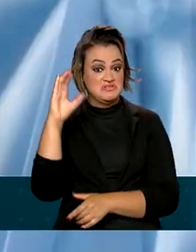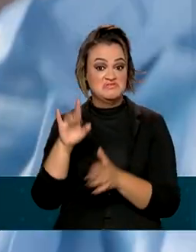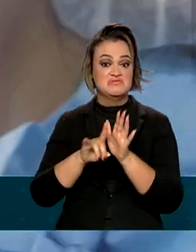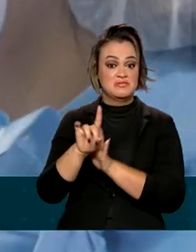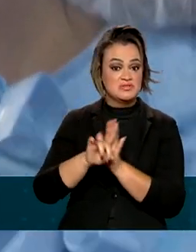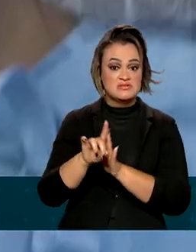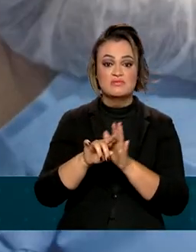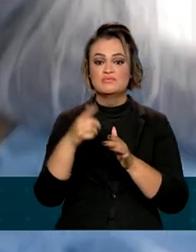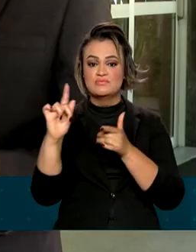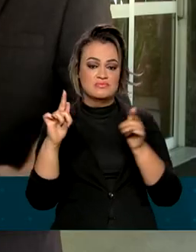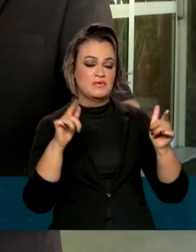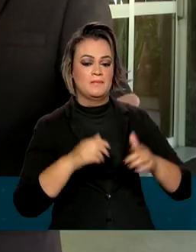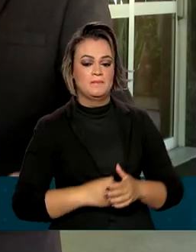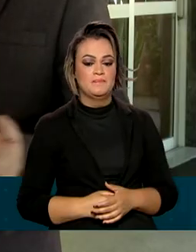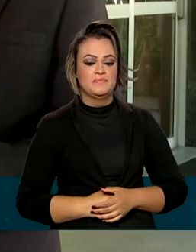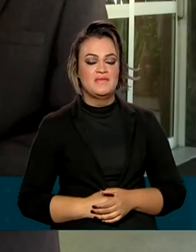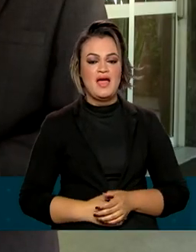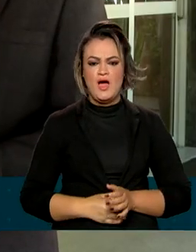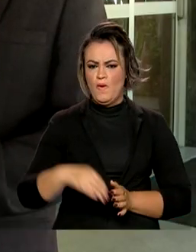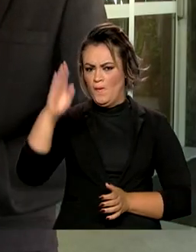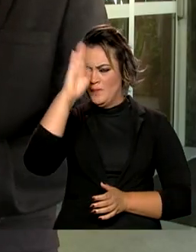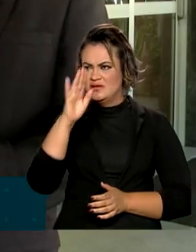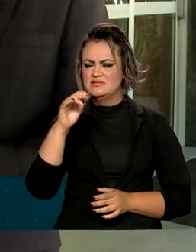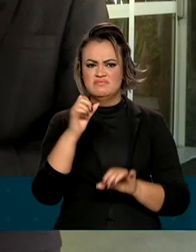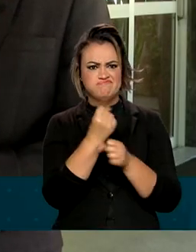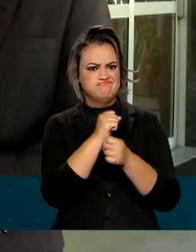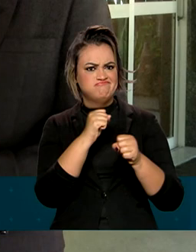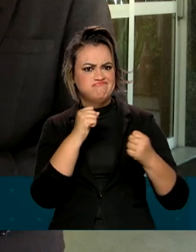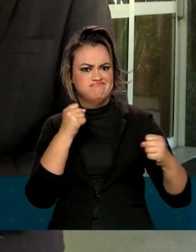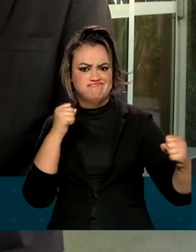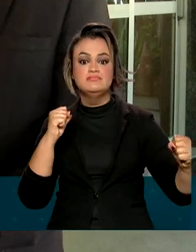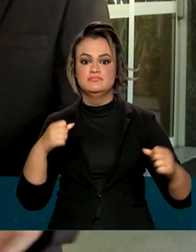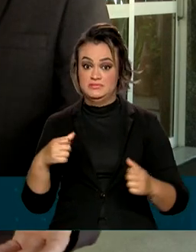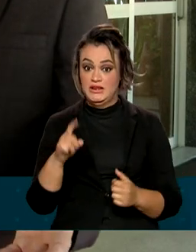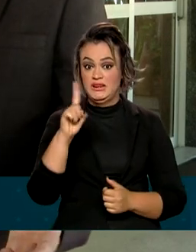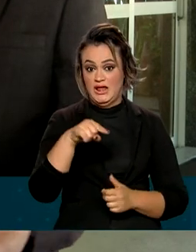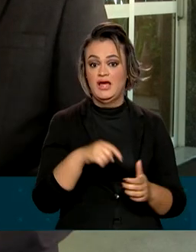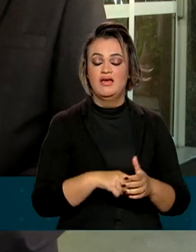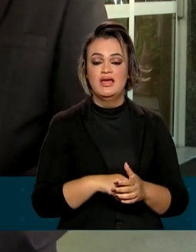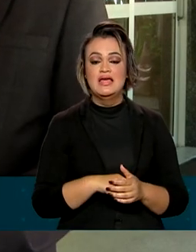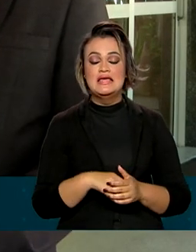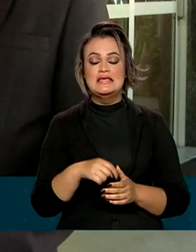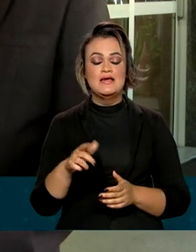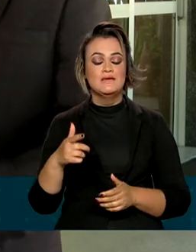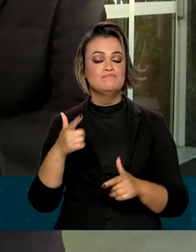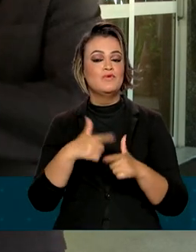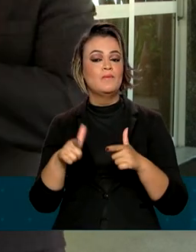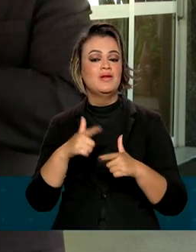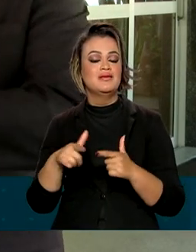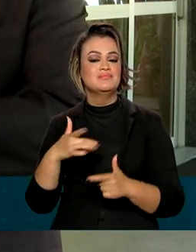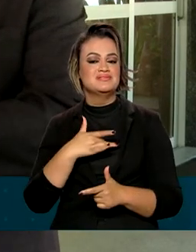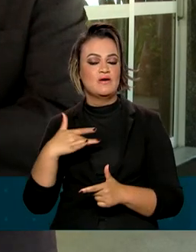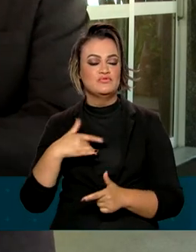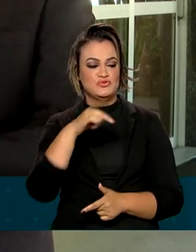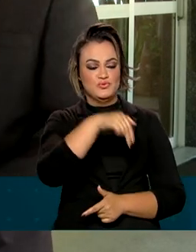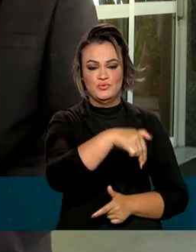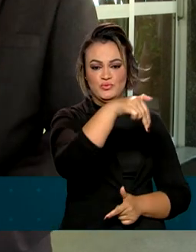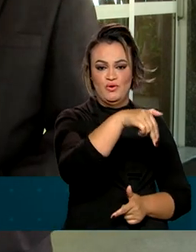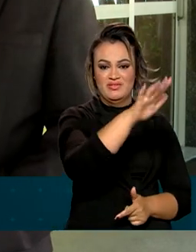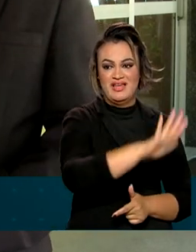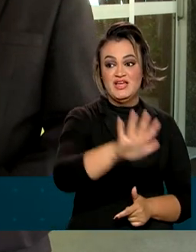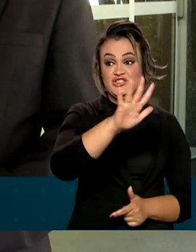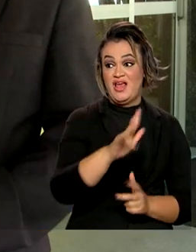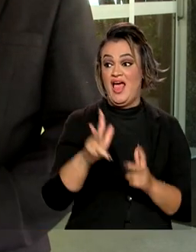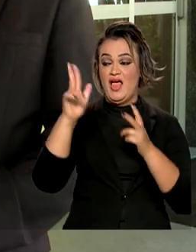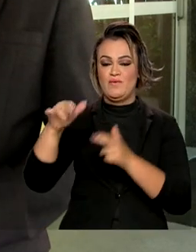pesquisadores. Num país com dimensões continentais como o Brasil, nem sempre um problema de saúde que acontece no Nordeste é